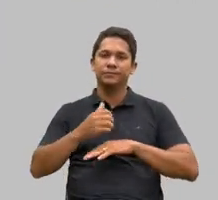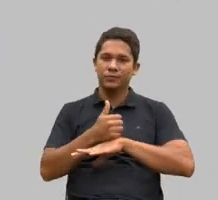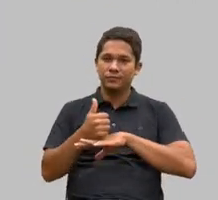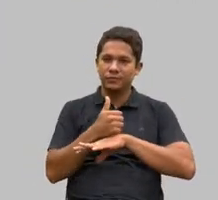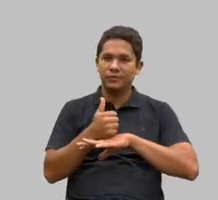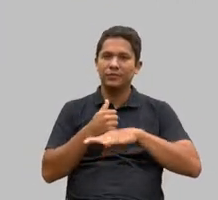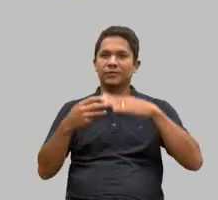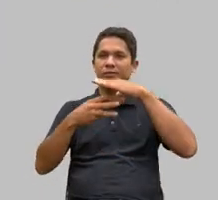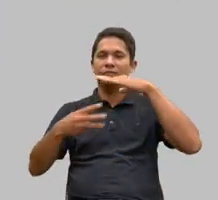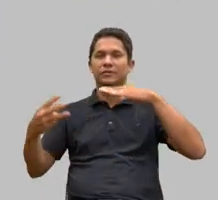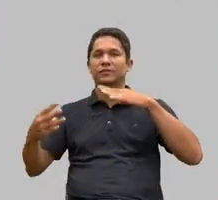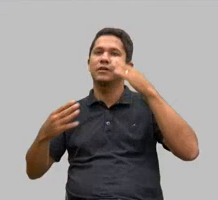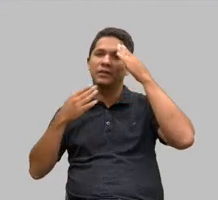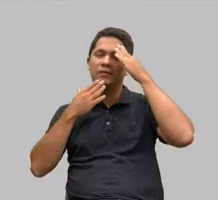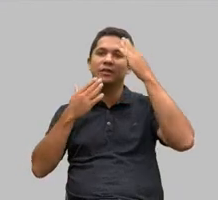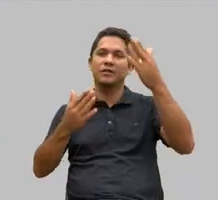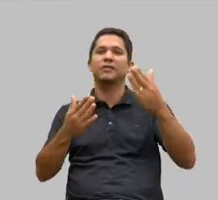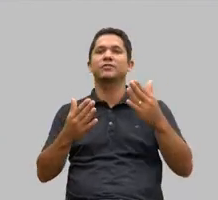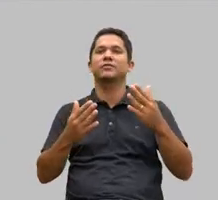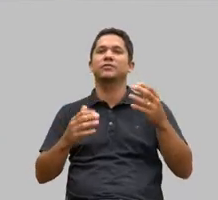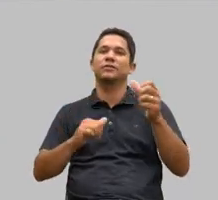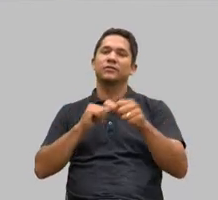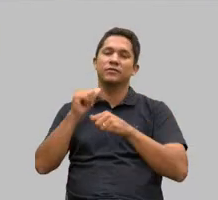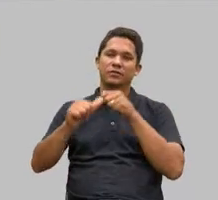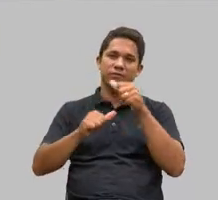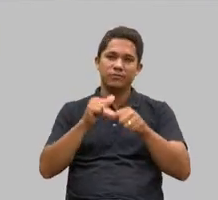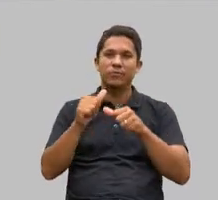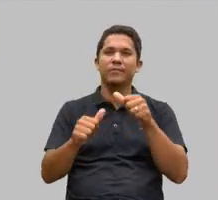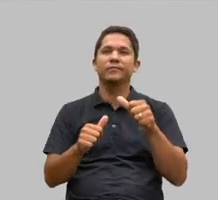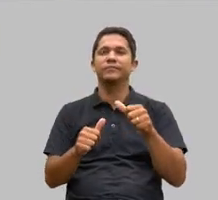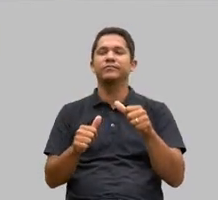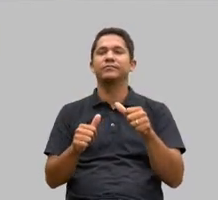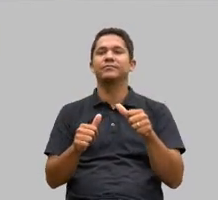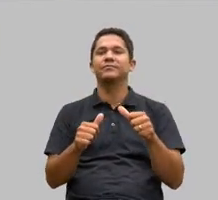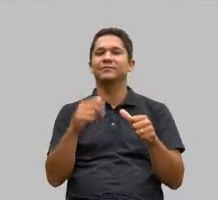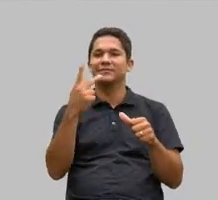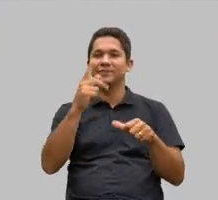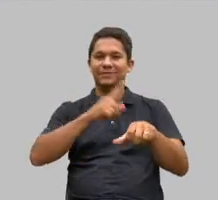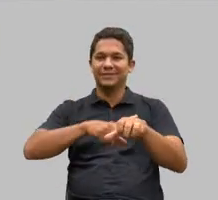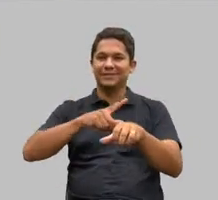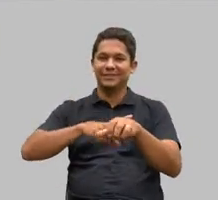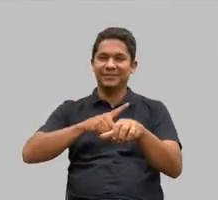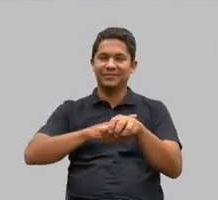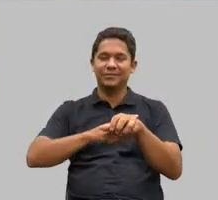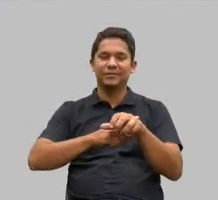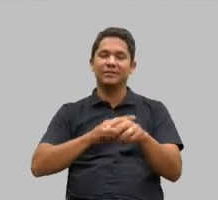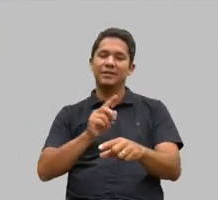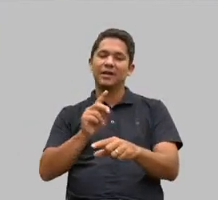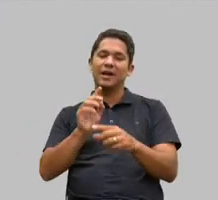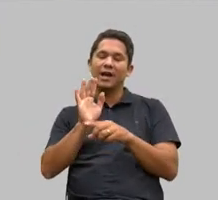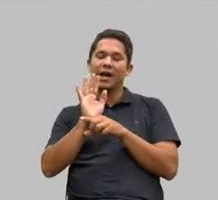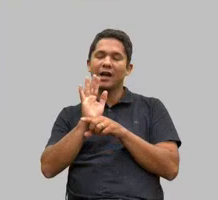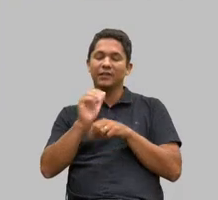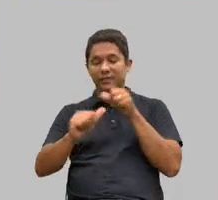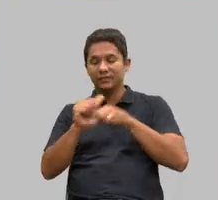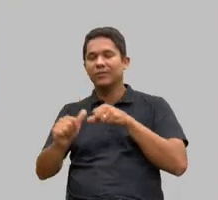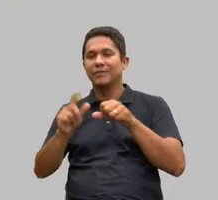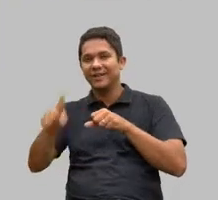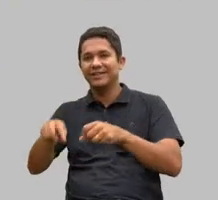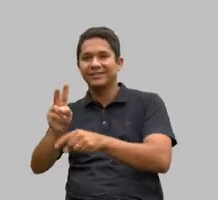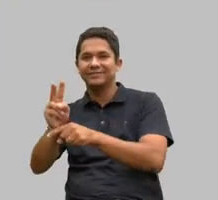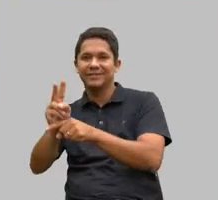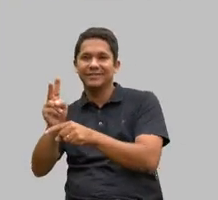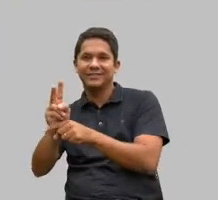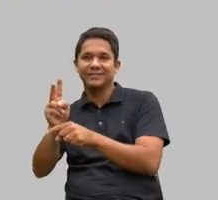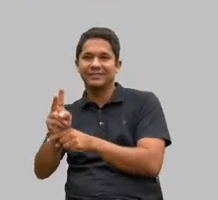eu agradeço por transformarem o seu tempo em esperança e semearem o bem no